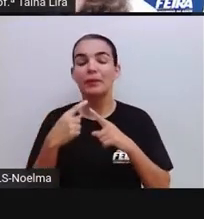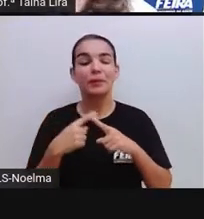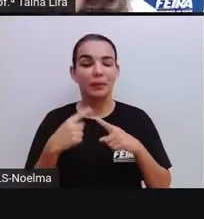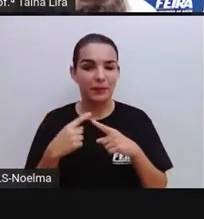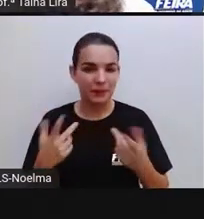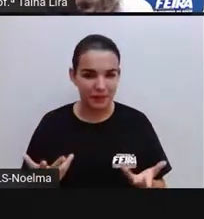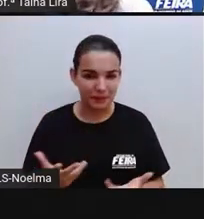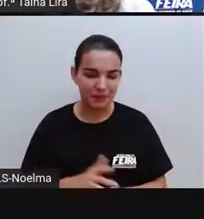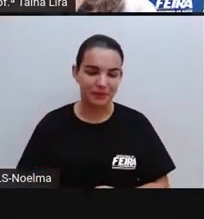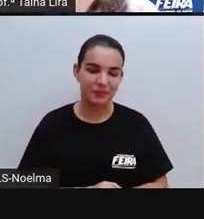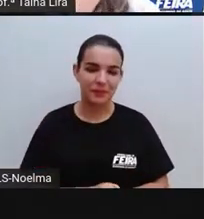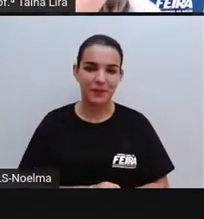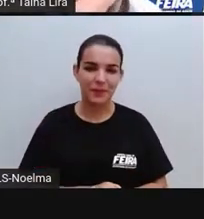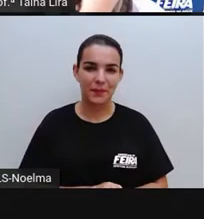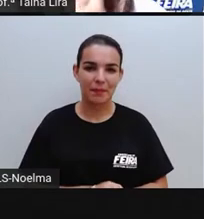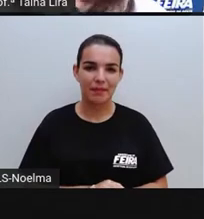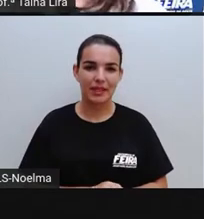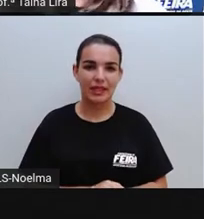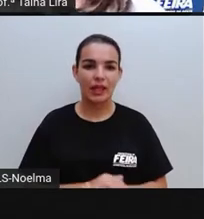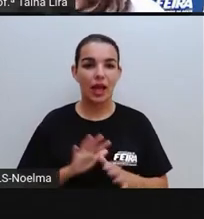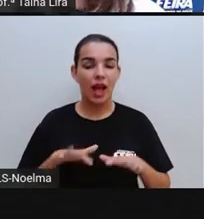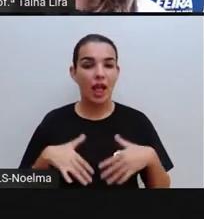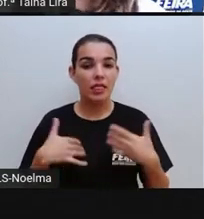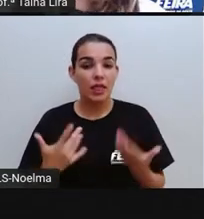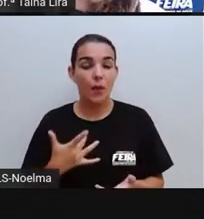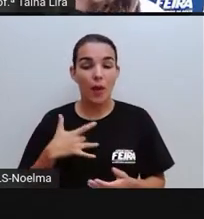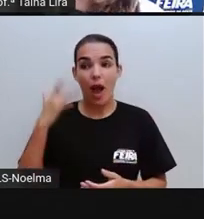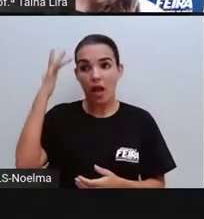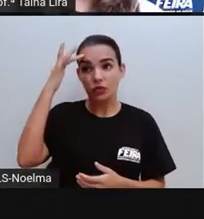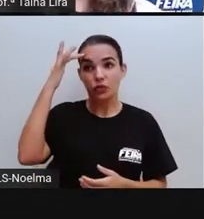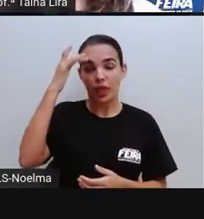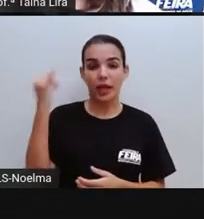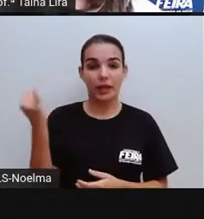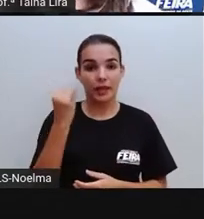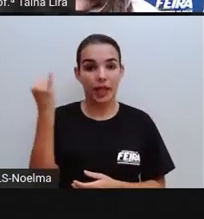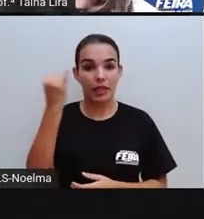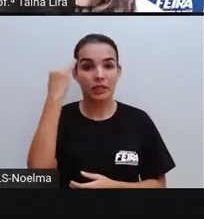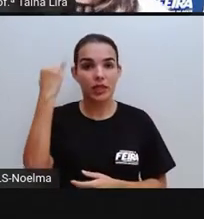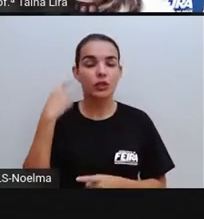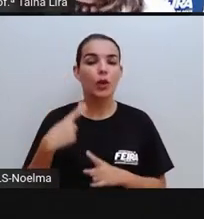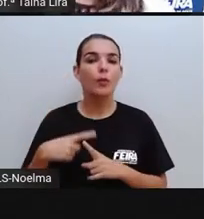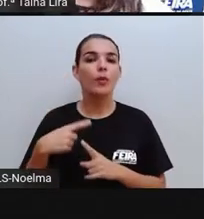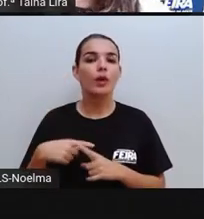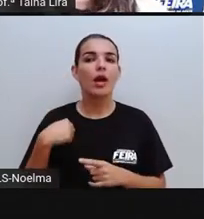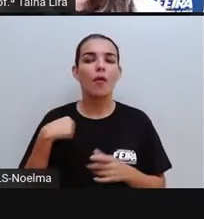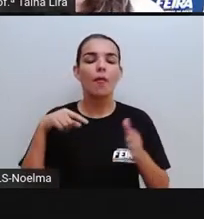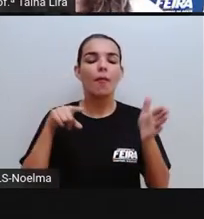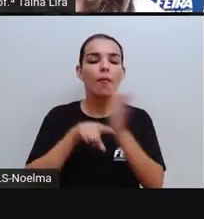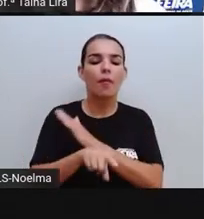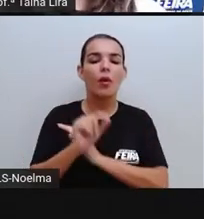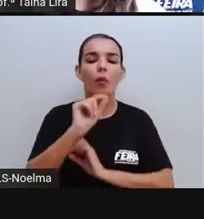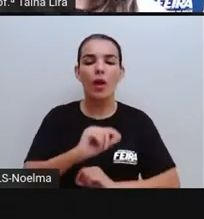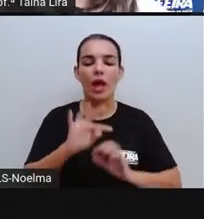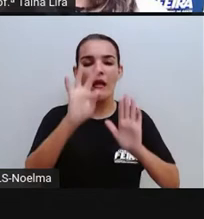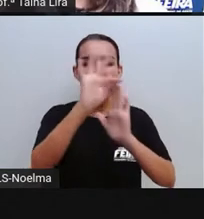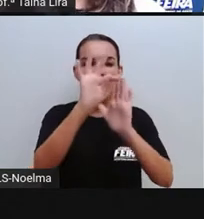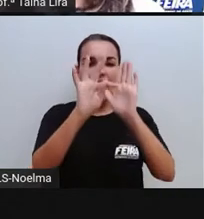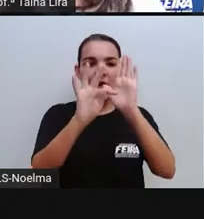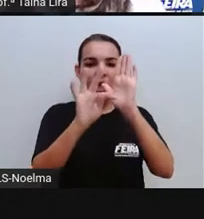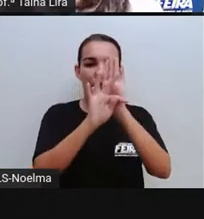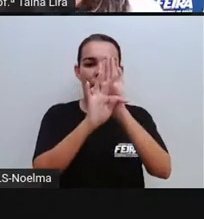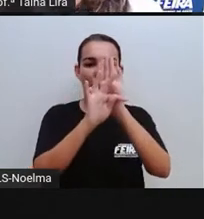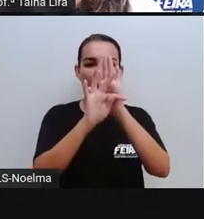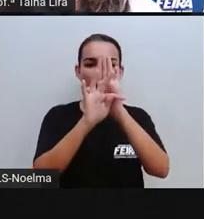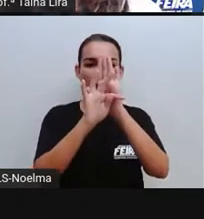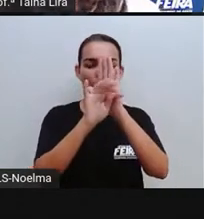Por que? E eu achei interessante, porque nós estamos falando aí de textos jornalísticos. E a gente sabe